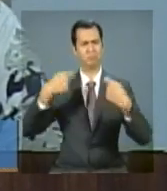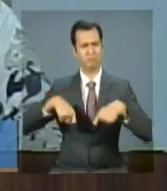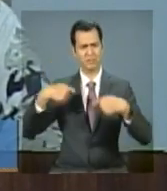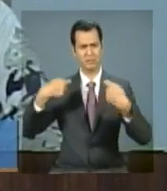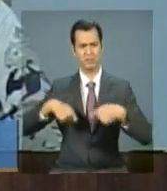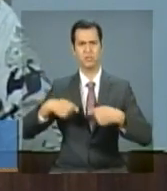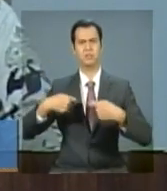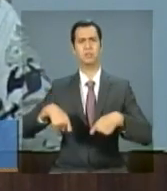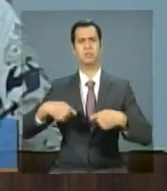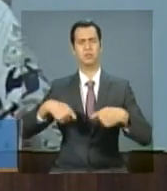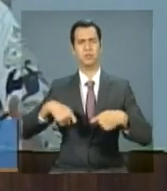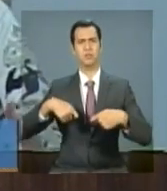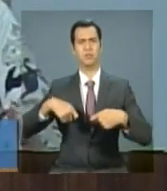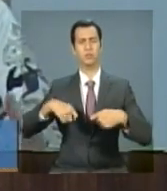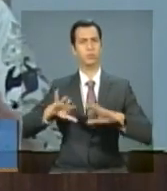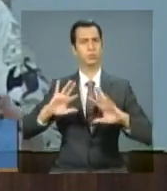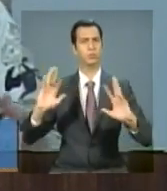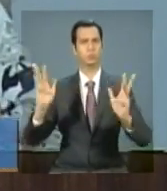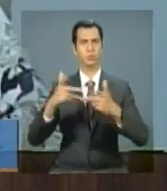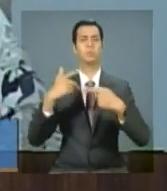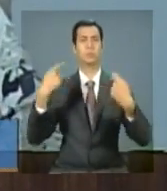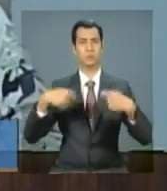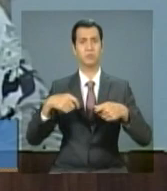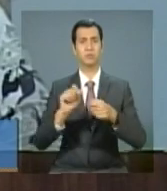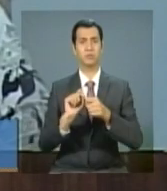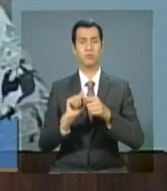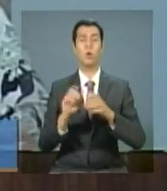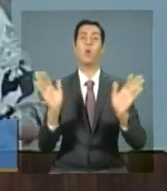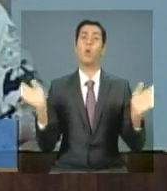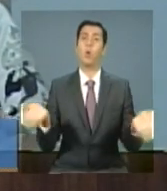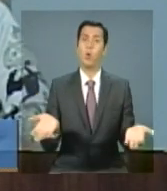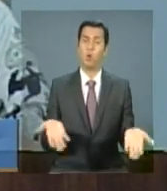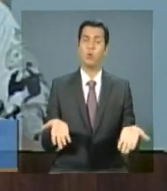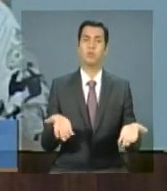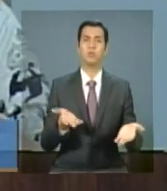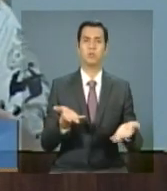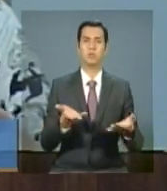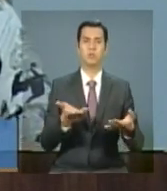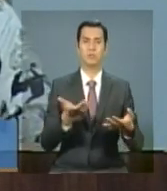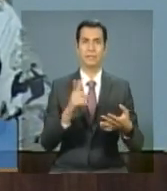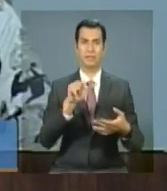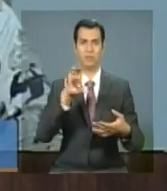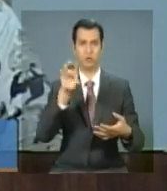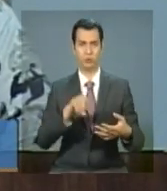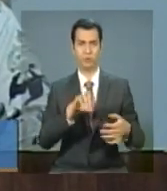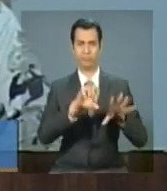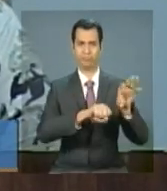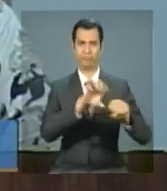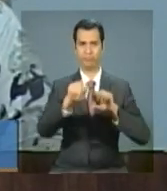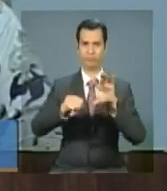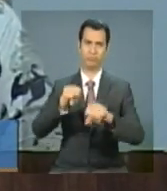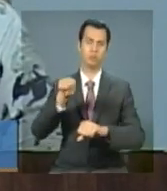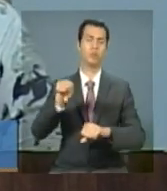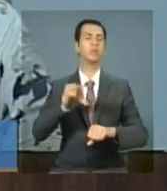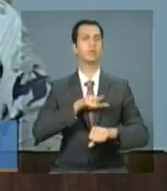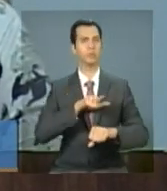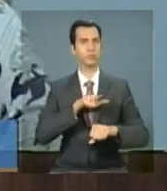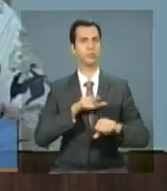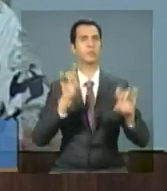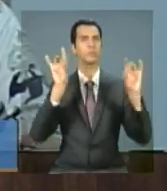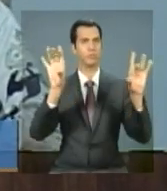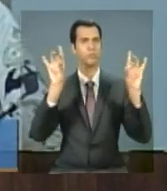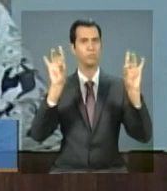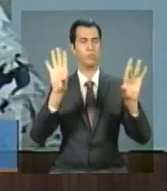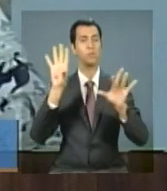realizando. E hoje, a coleta seletiva tem todo um tratamento especial na legislação de resíduos